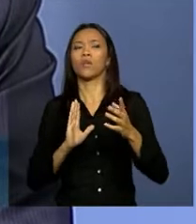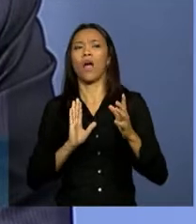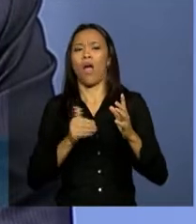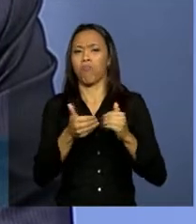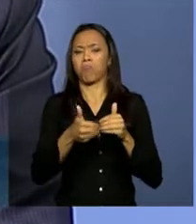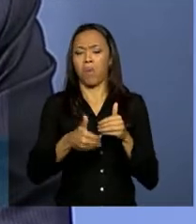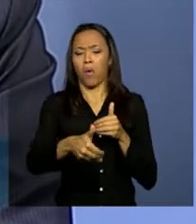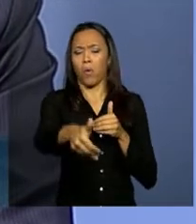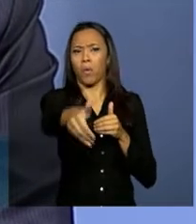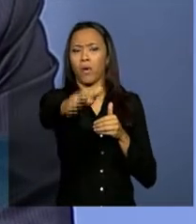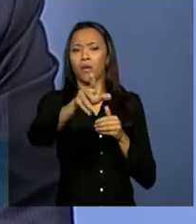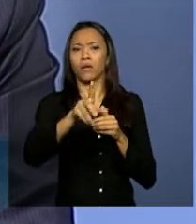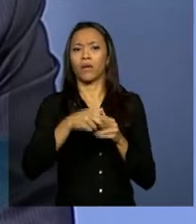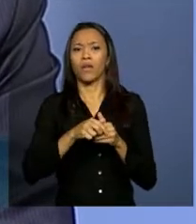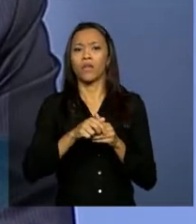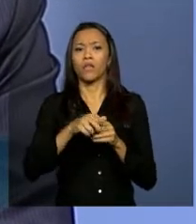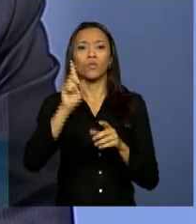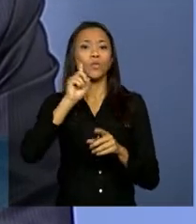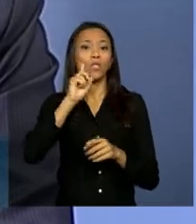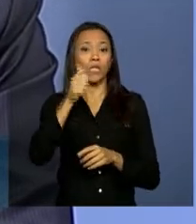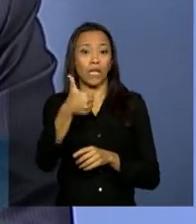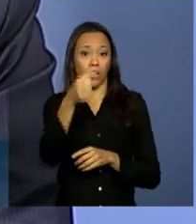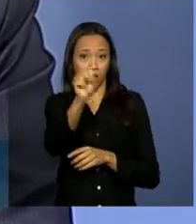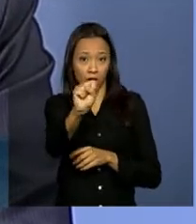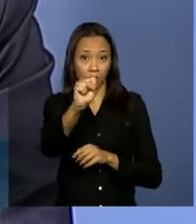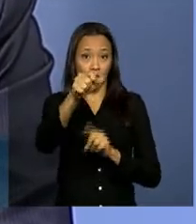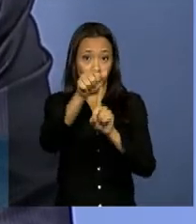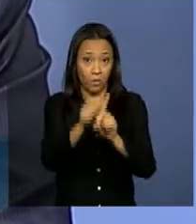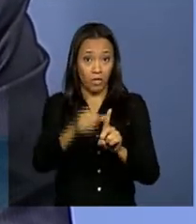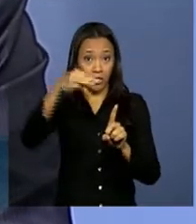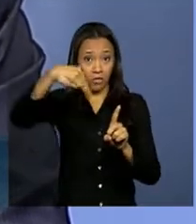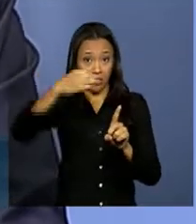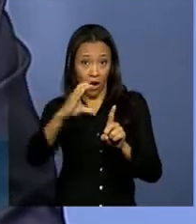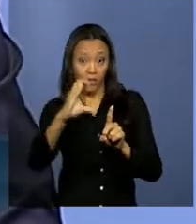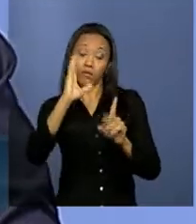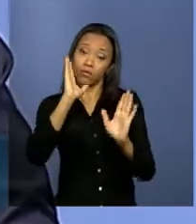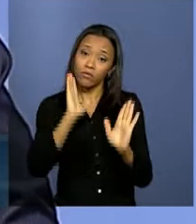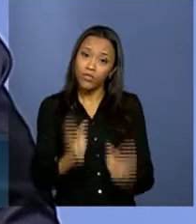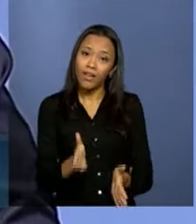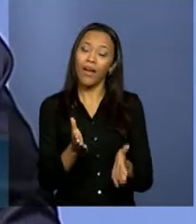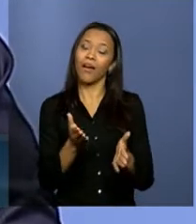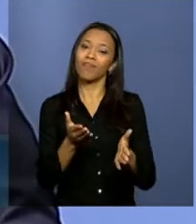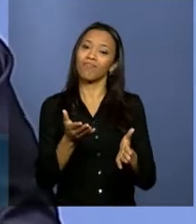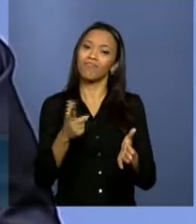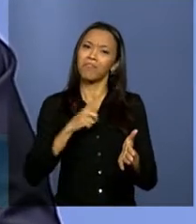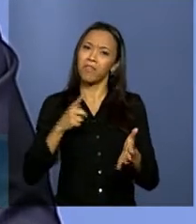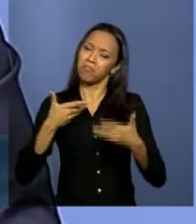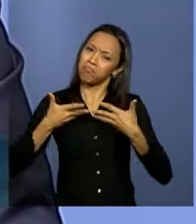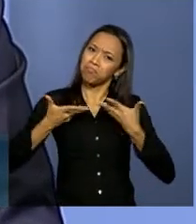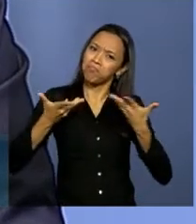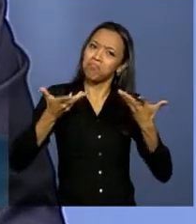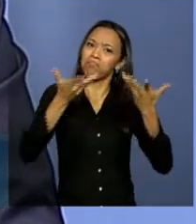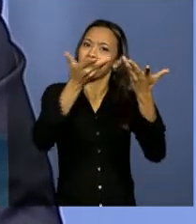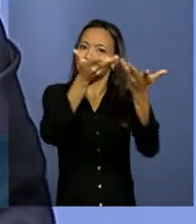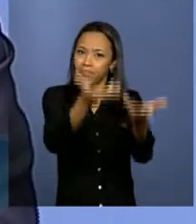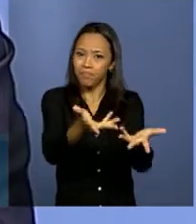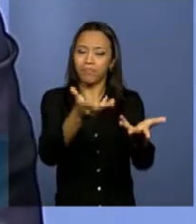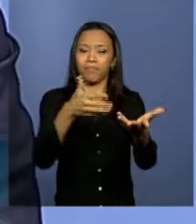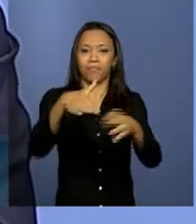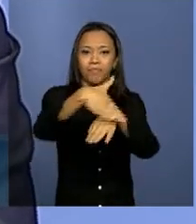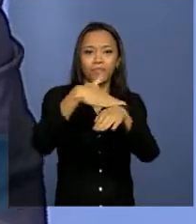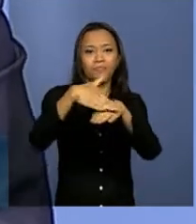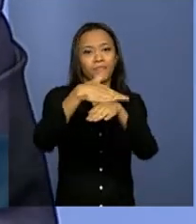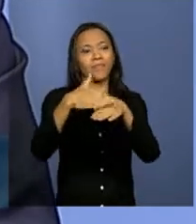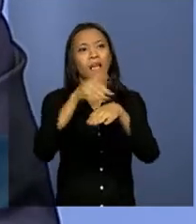18 de março, já tem uma... Então, nós encontramos uma receptividade e, logo, uma